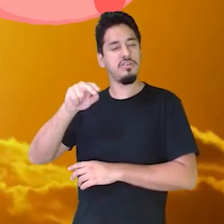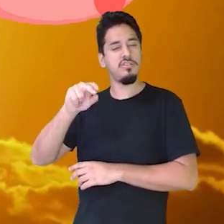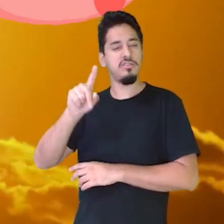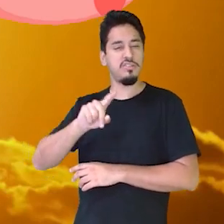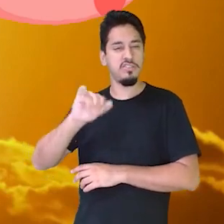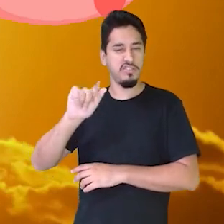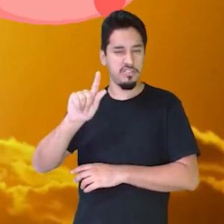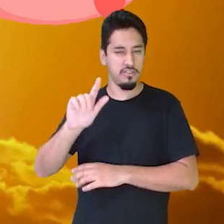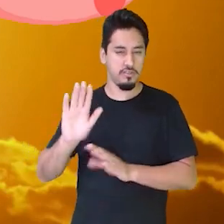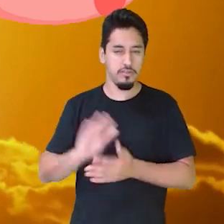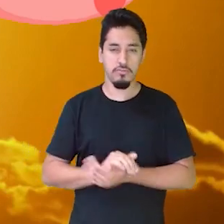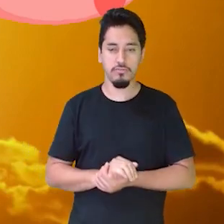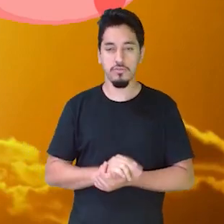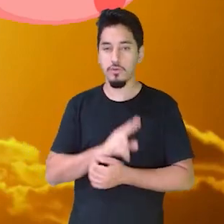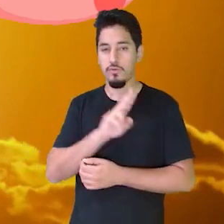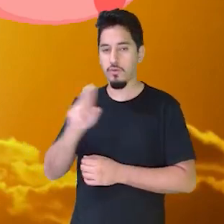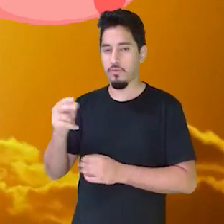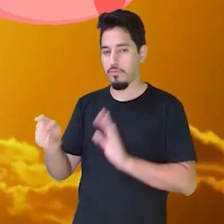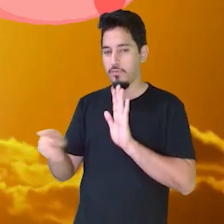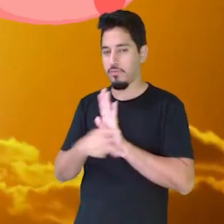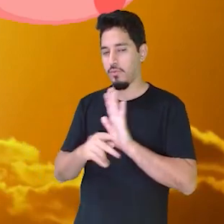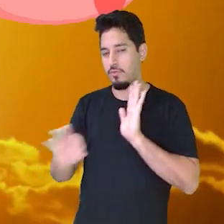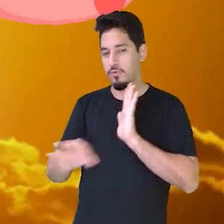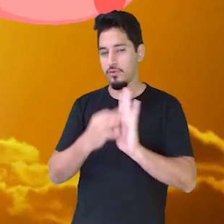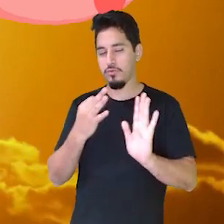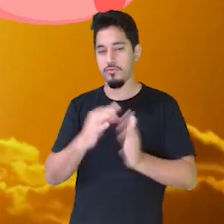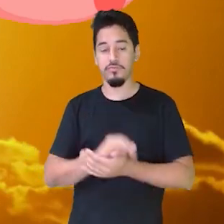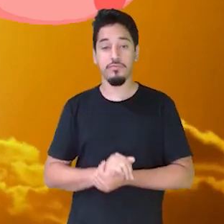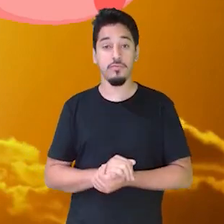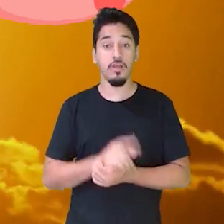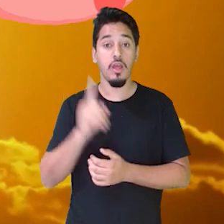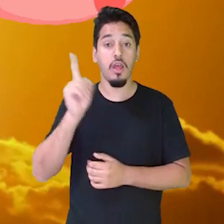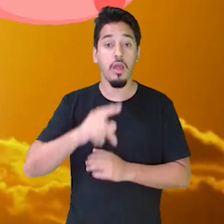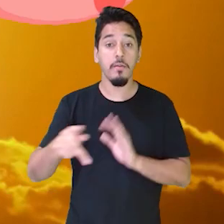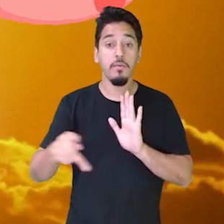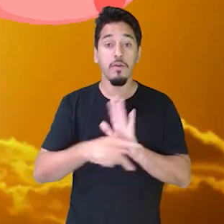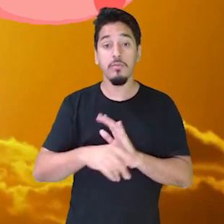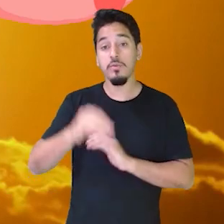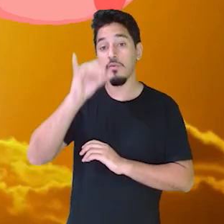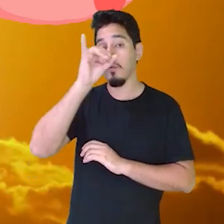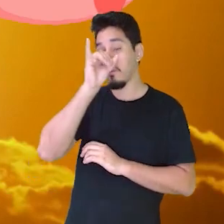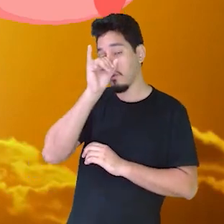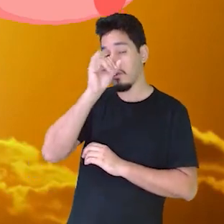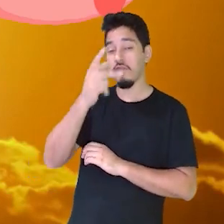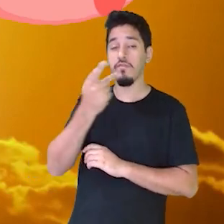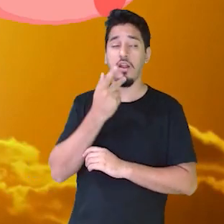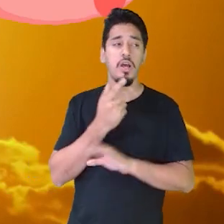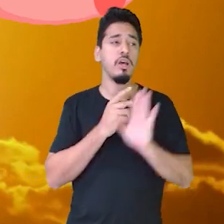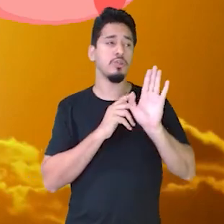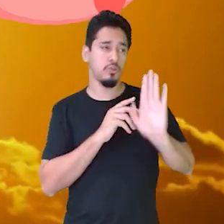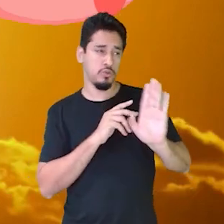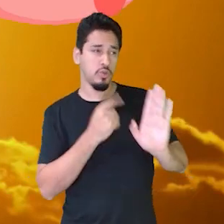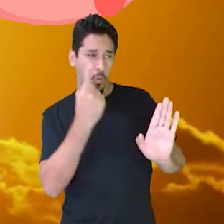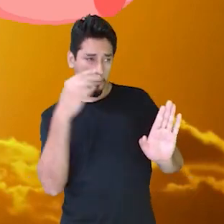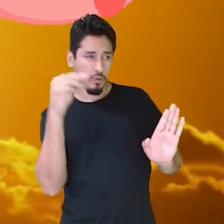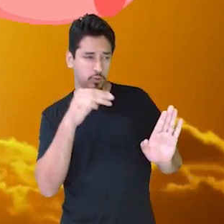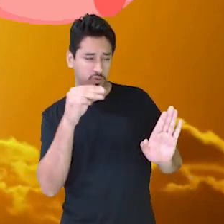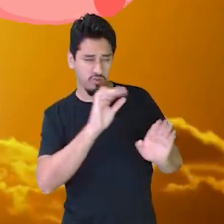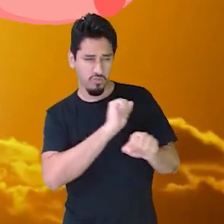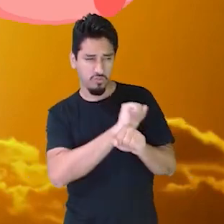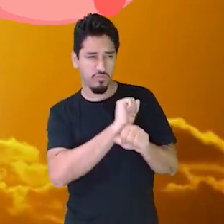história é de um porquinho. Tudo dele é só um minutinho.